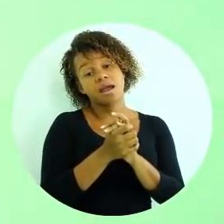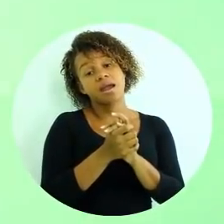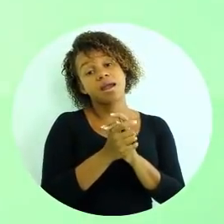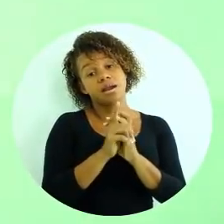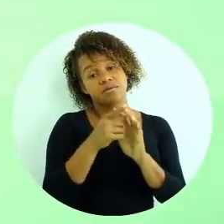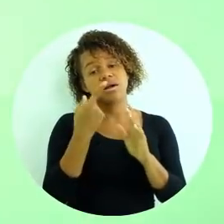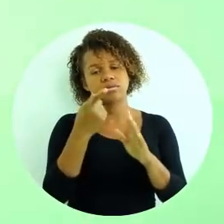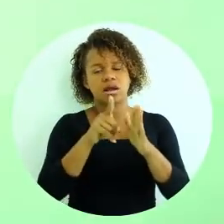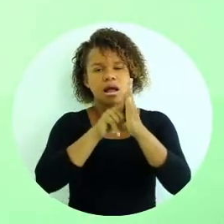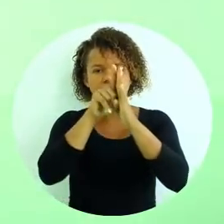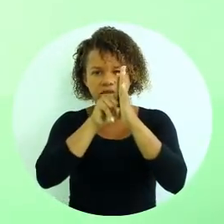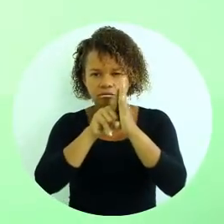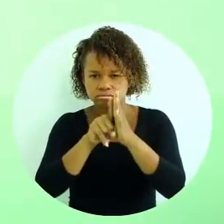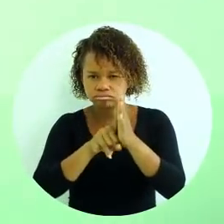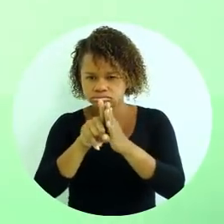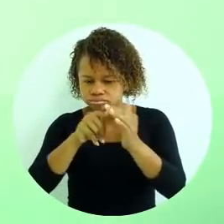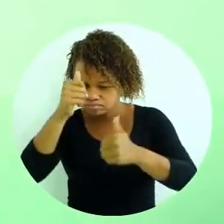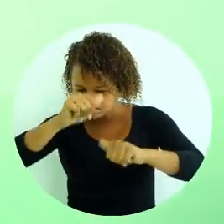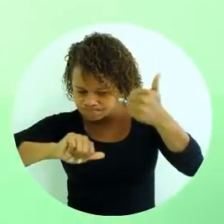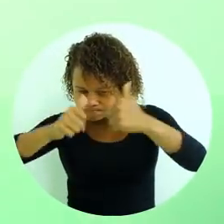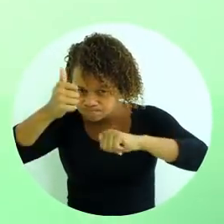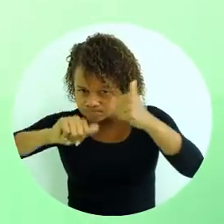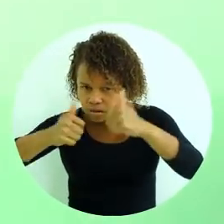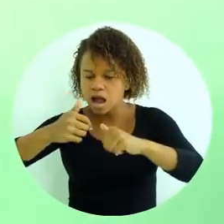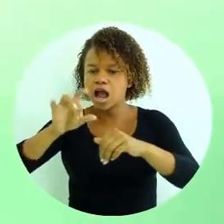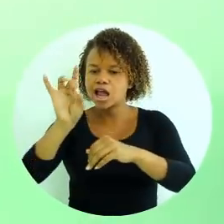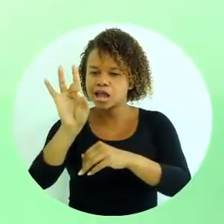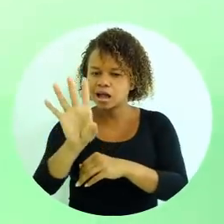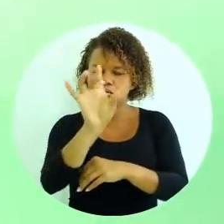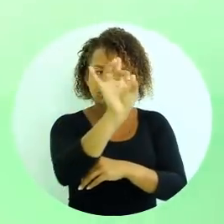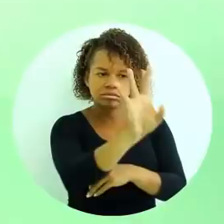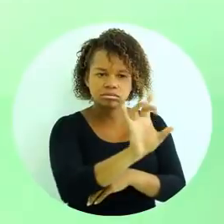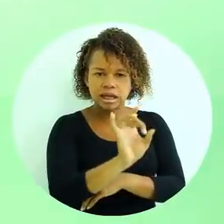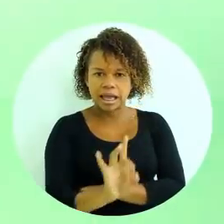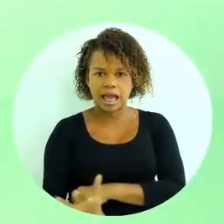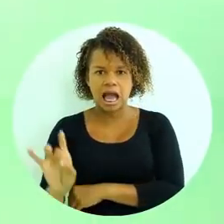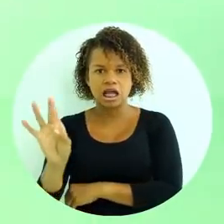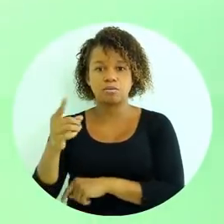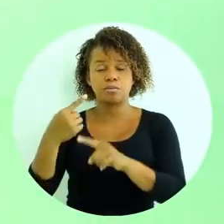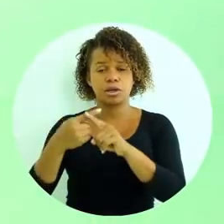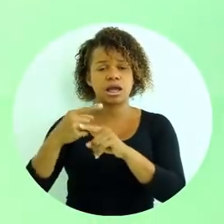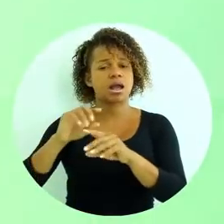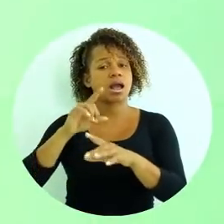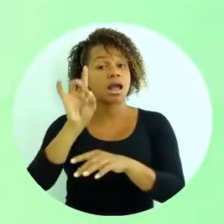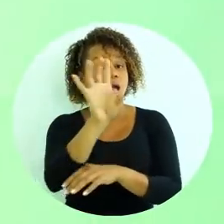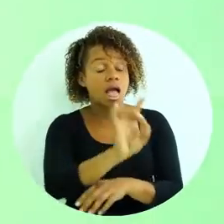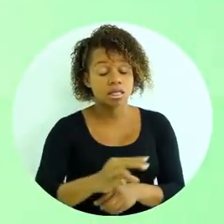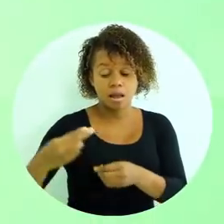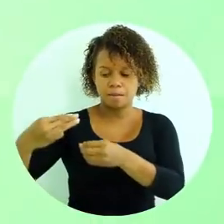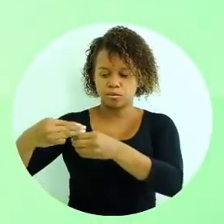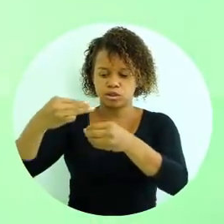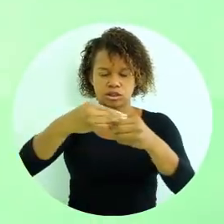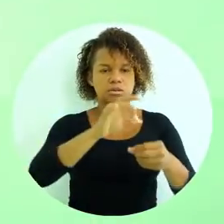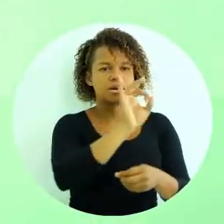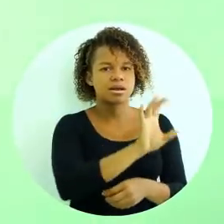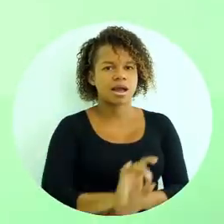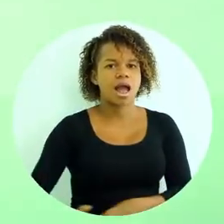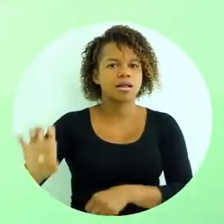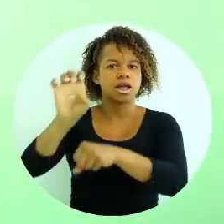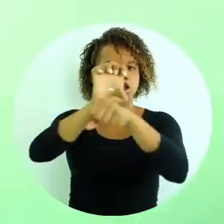ele vai ser analisado caso a caso, porque cada